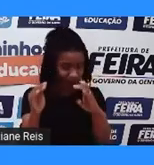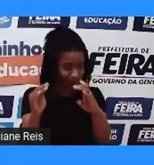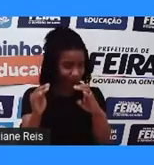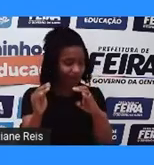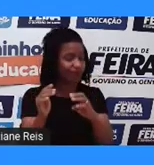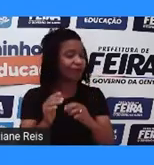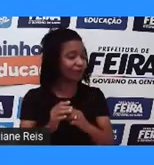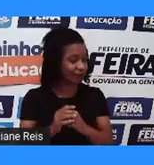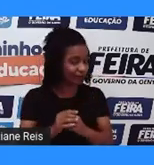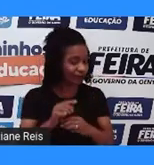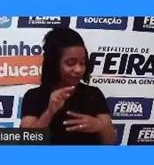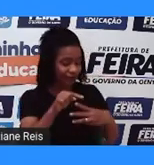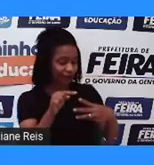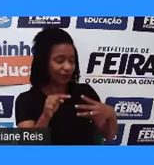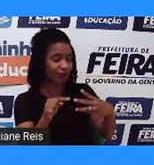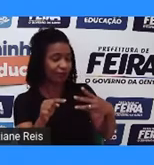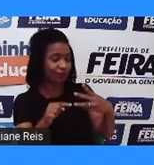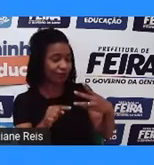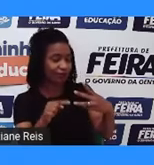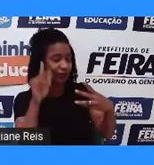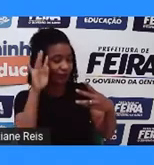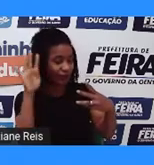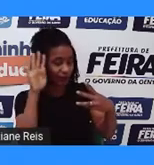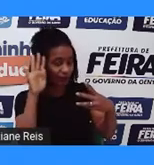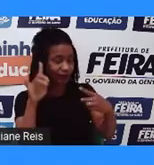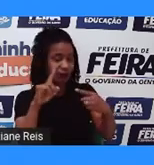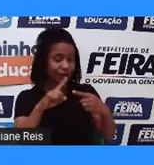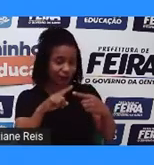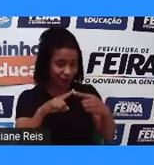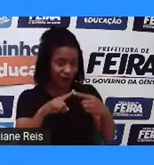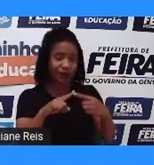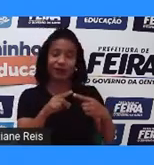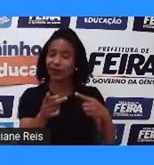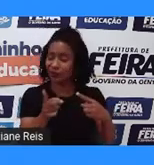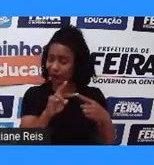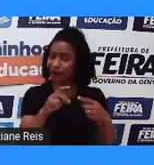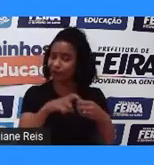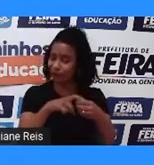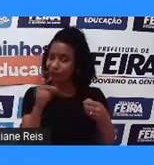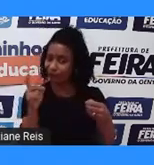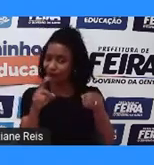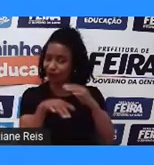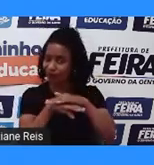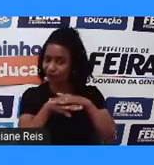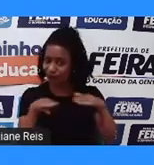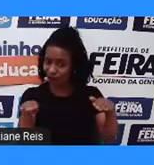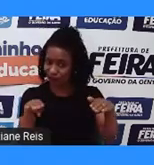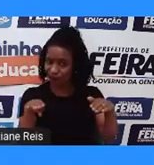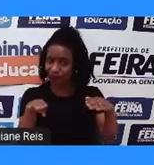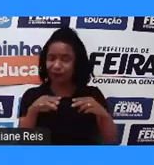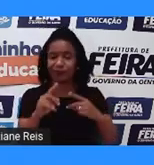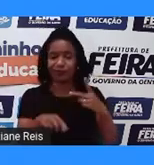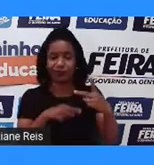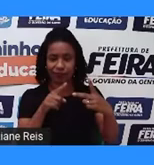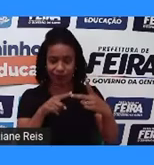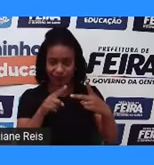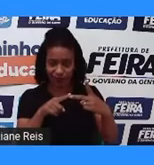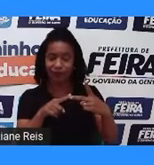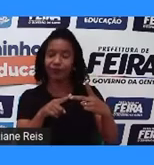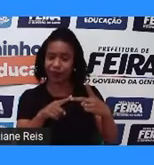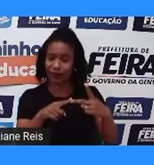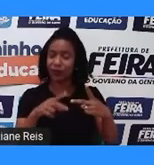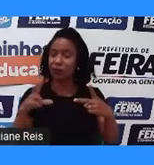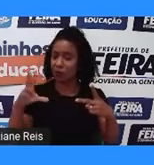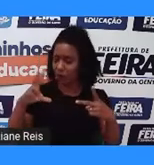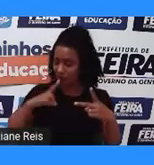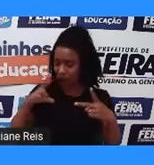nessa situação. Nós iremos fazer ambas as coisas. Nós iremos optar pelo modo